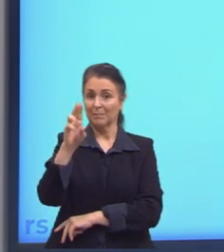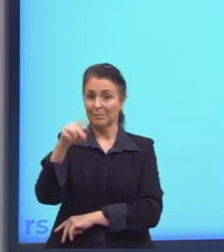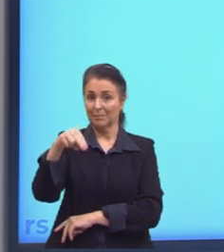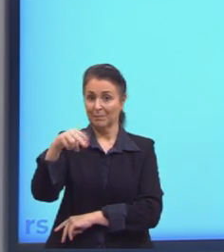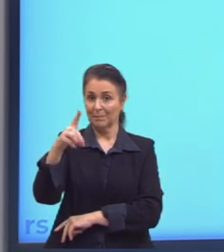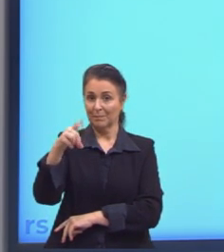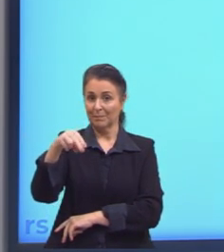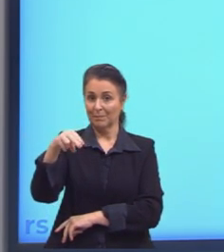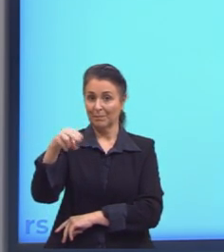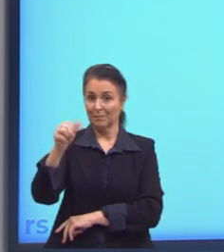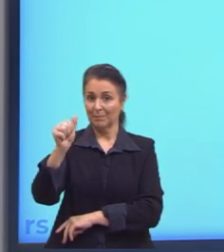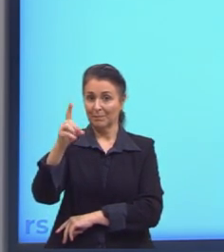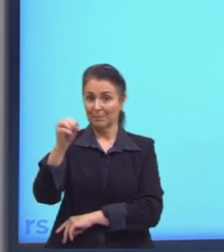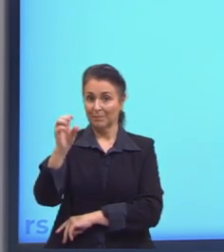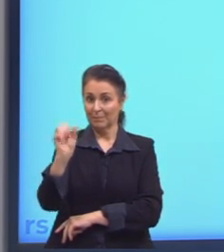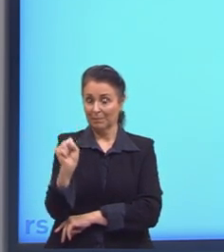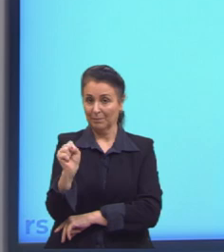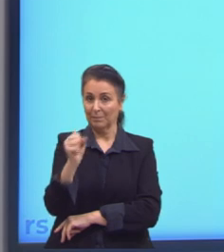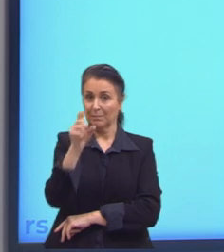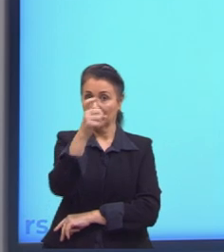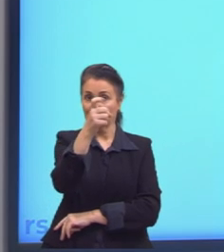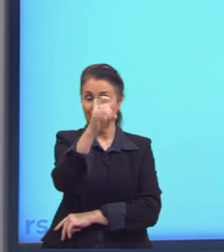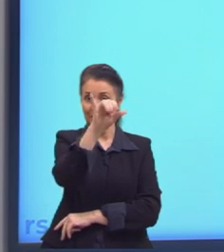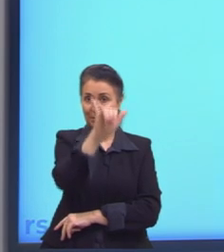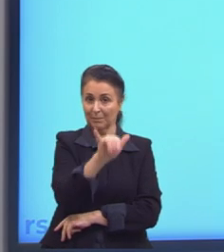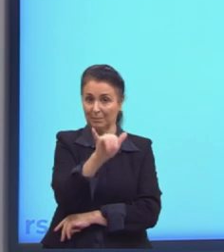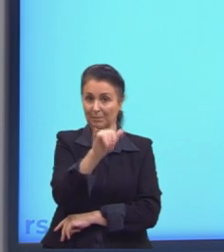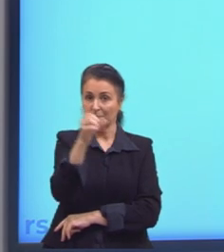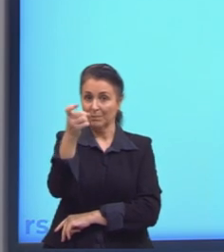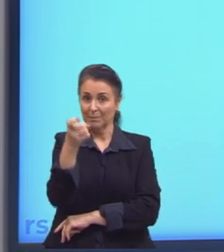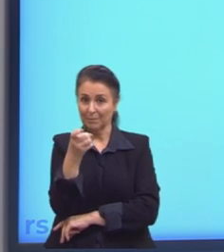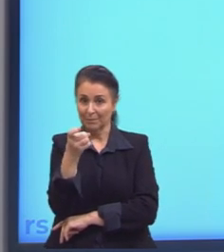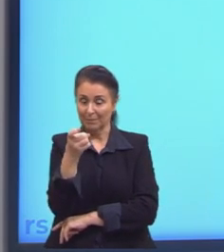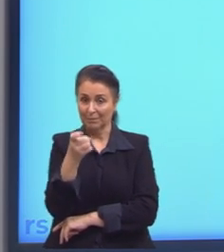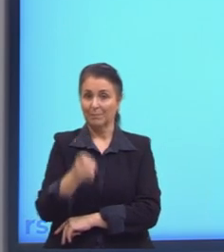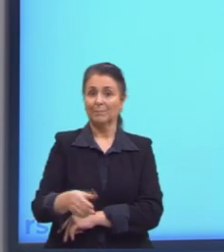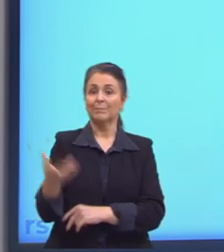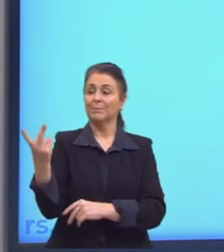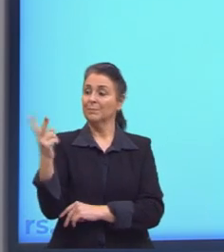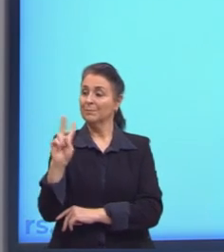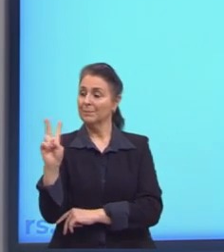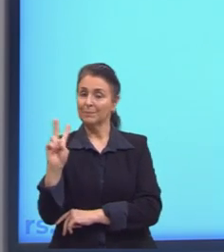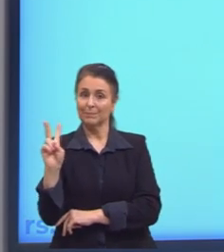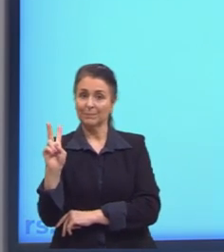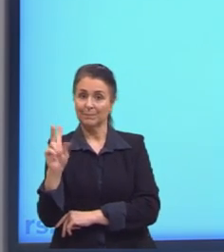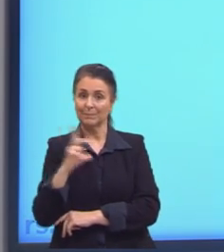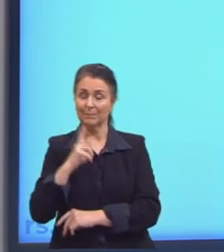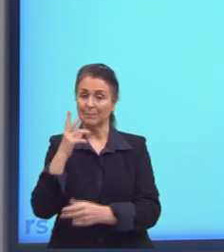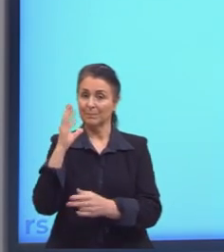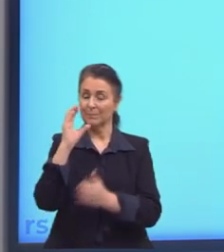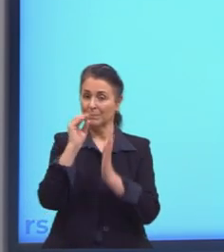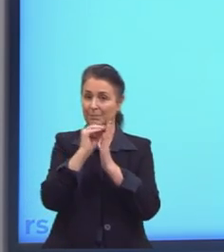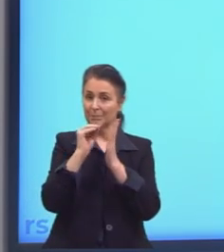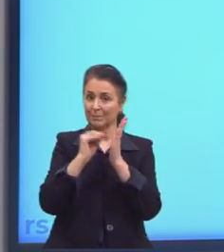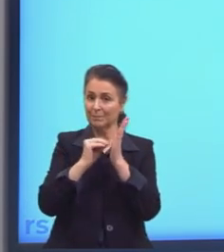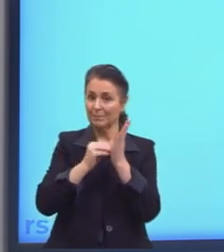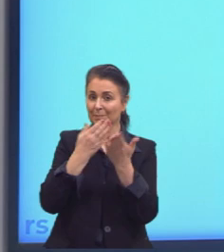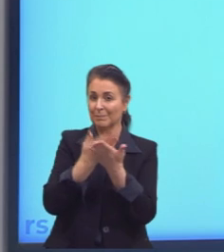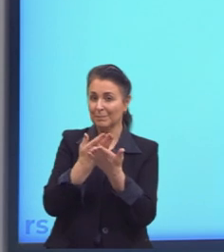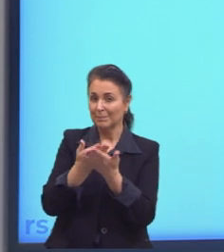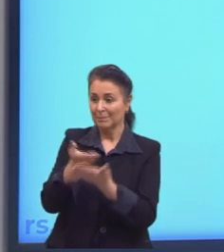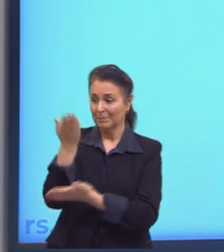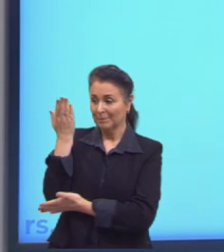pertence ao A e o Y pertence ao B. Pares ordenados foi conteúdo que nós estudamos nas aulas